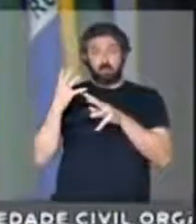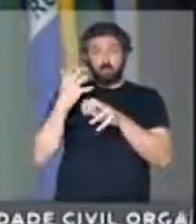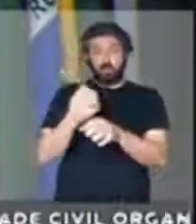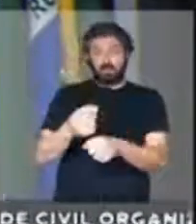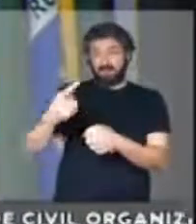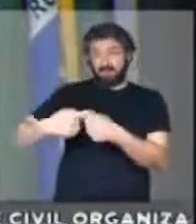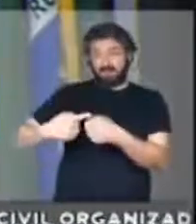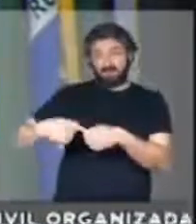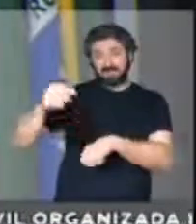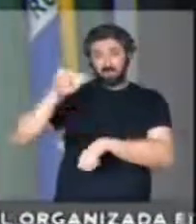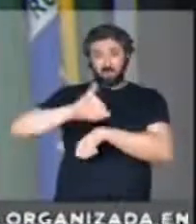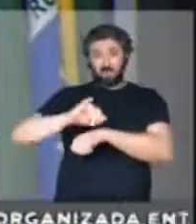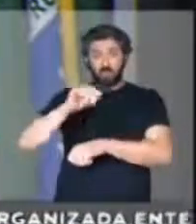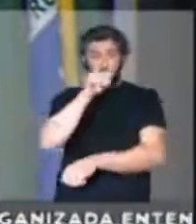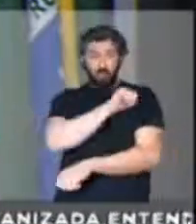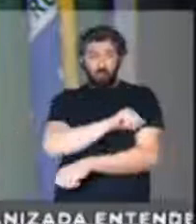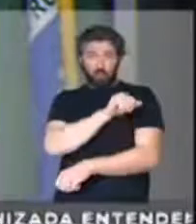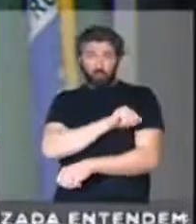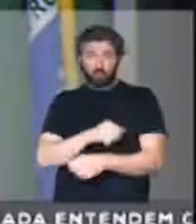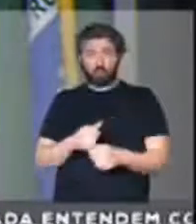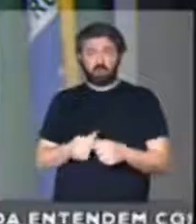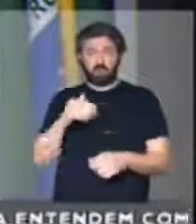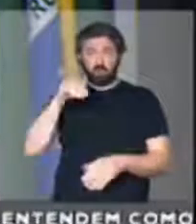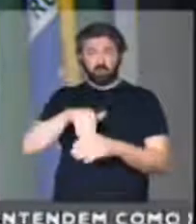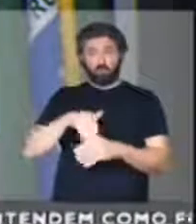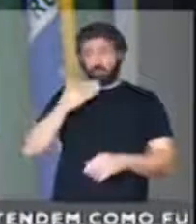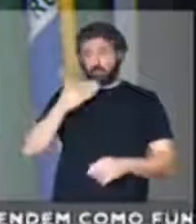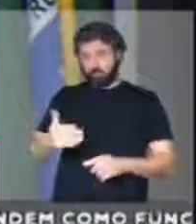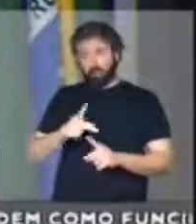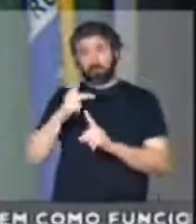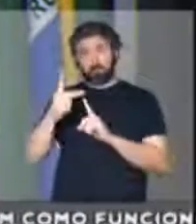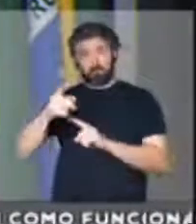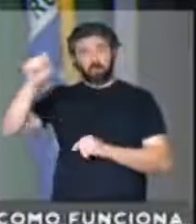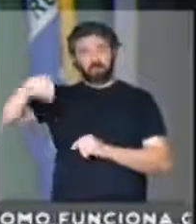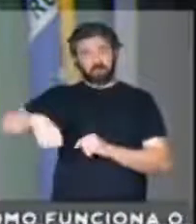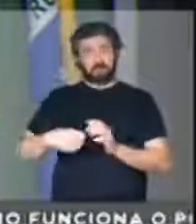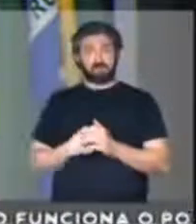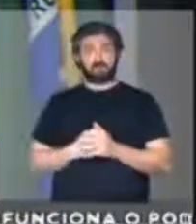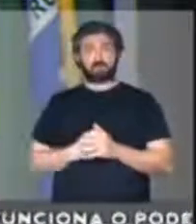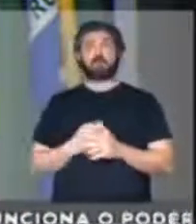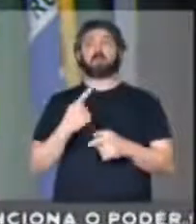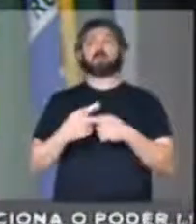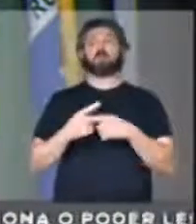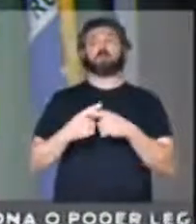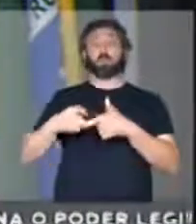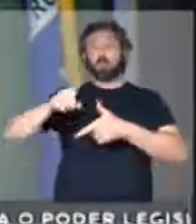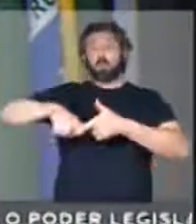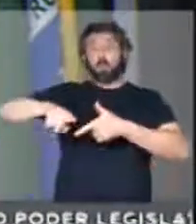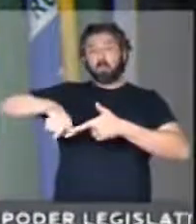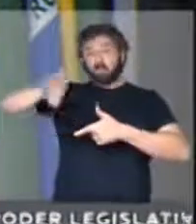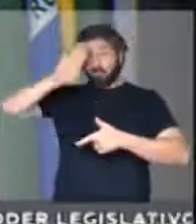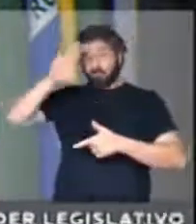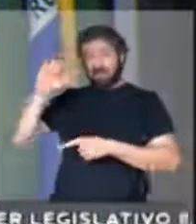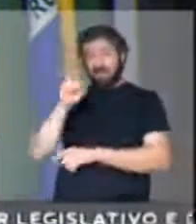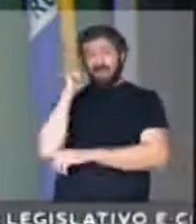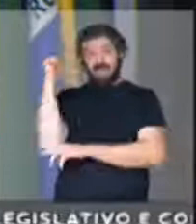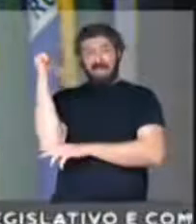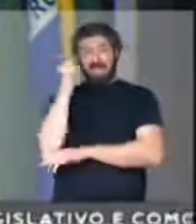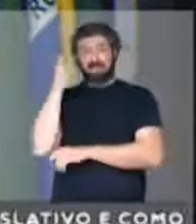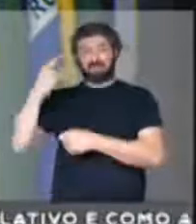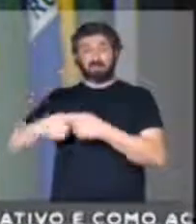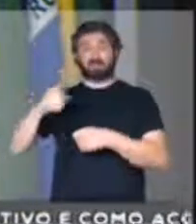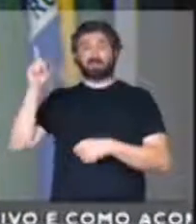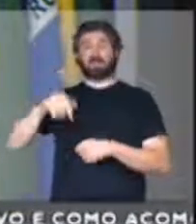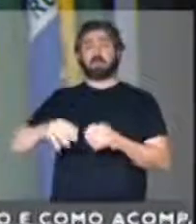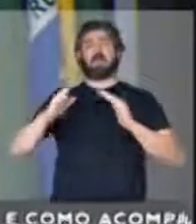o município do Rio de Janeiro, e eu voto a favor da reforma da Previdência, porque o problema mais grave da minha cidade